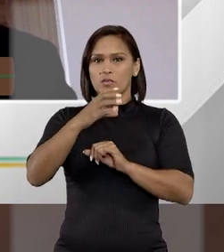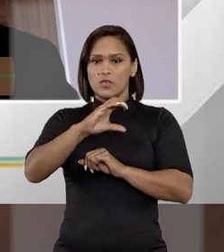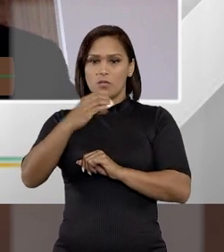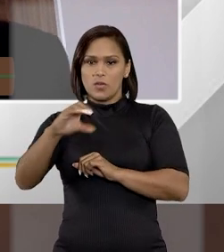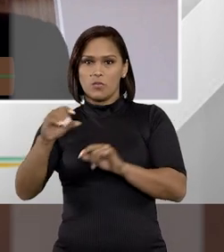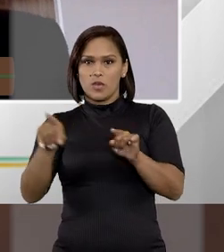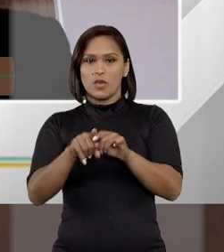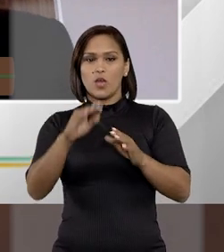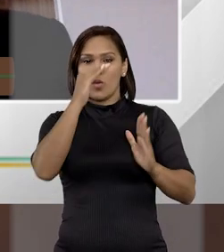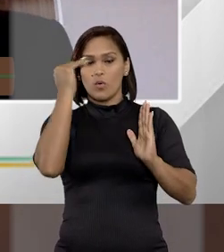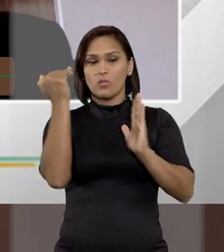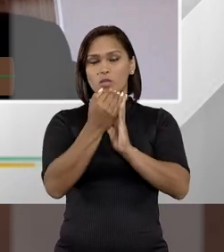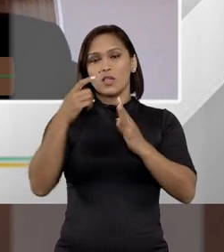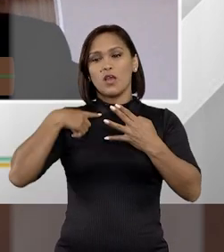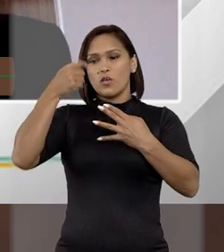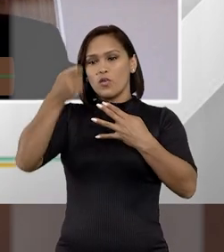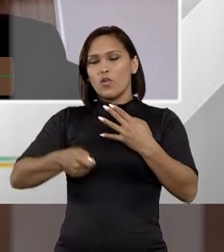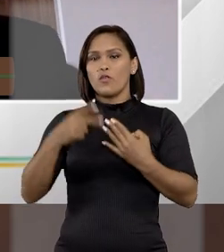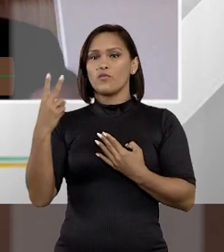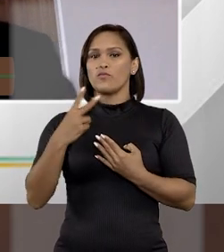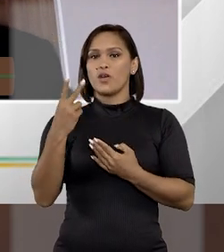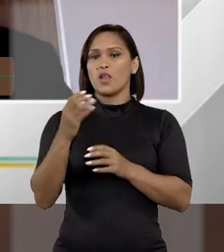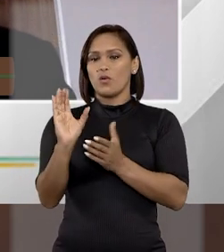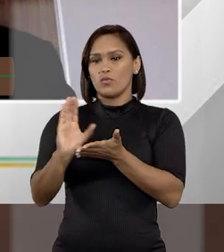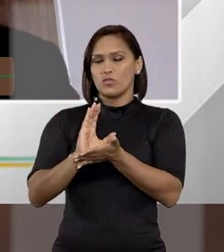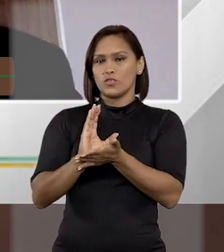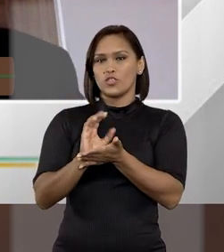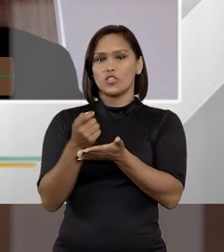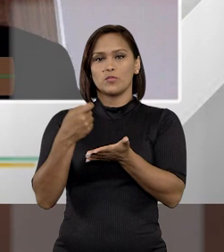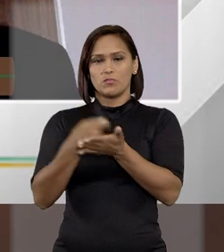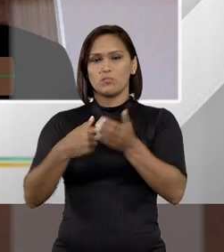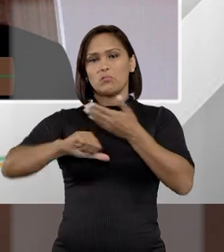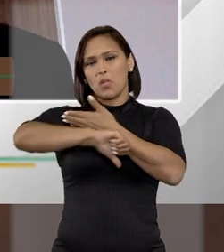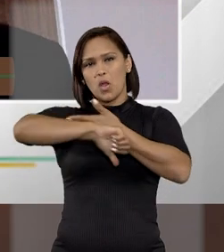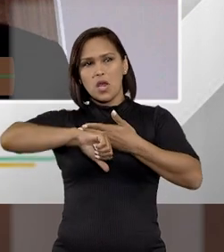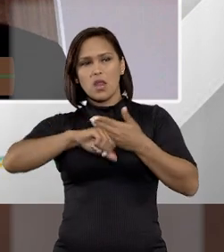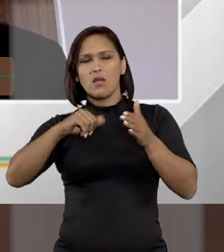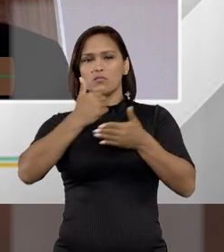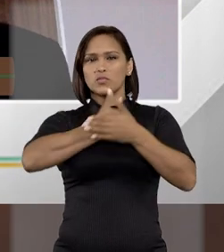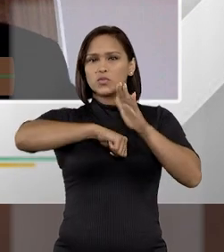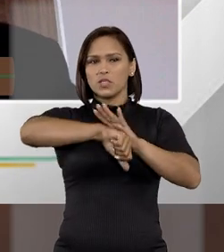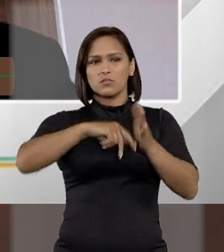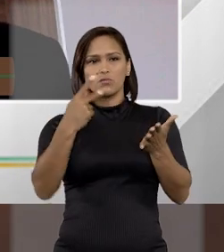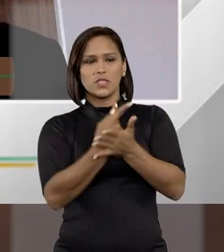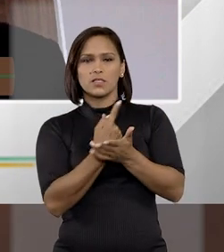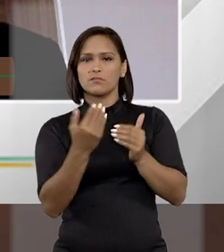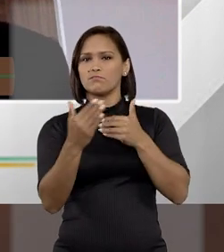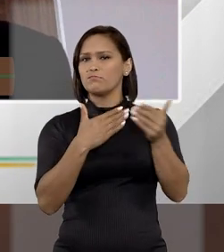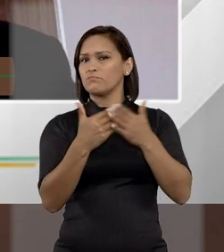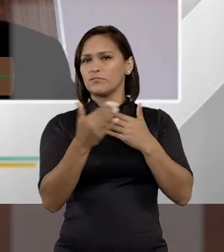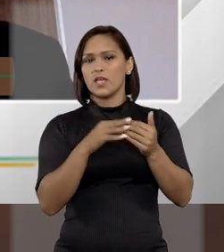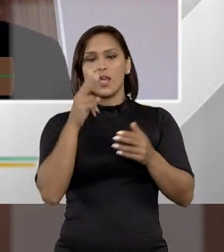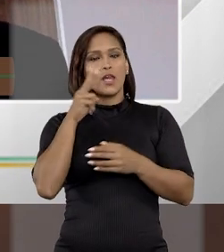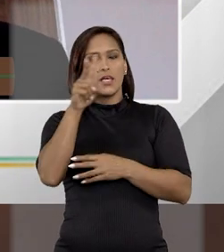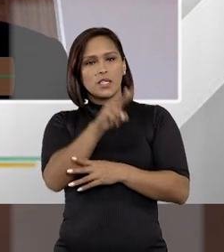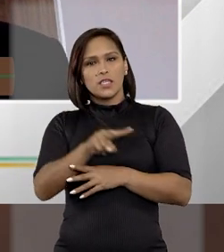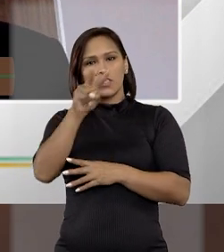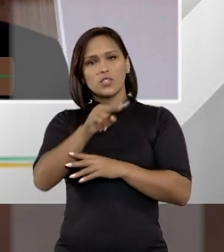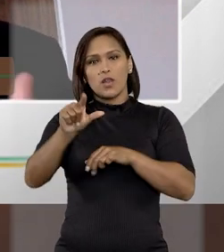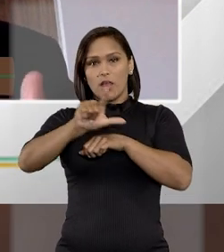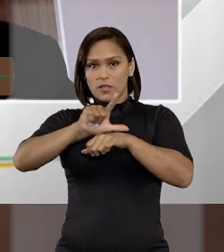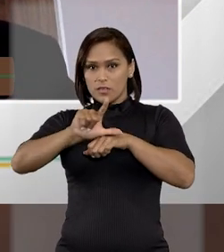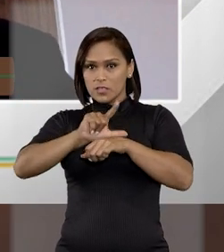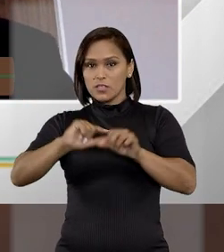obrigar o juiz já a fixar um valor mínimo de reparação de danos decorrentes da infração, então acho que esse olhar